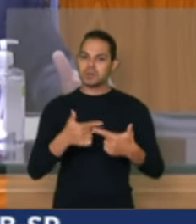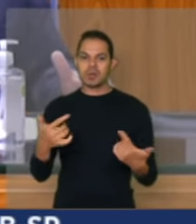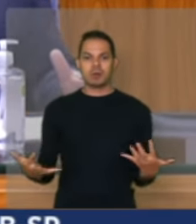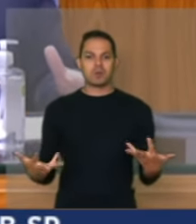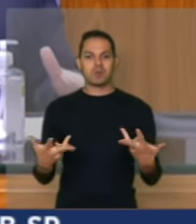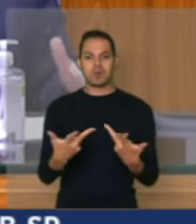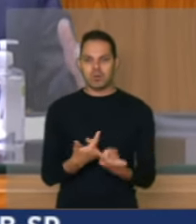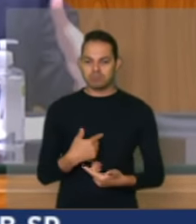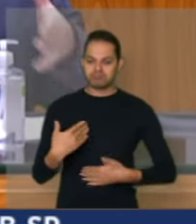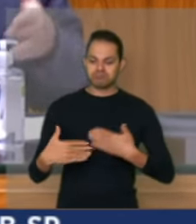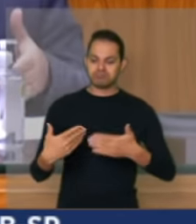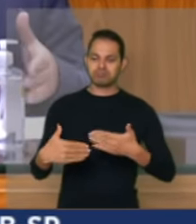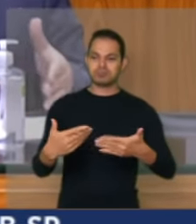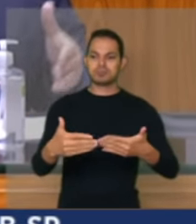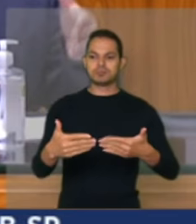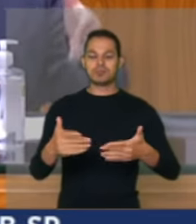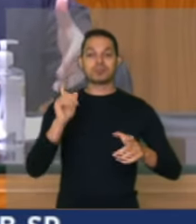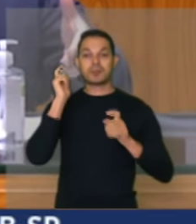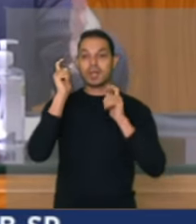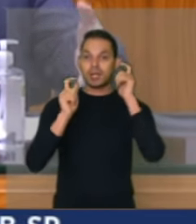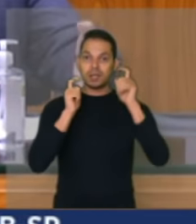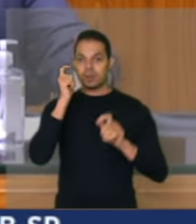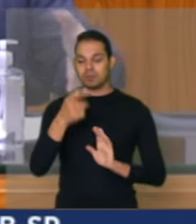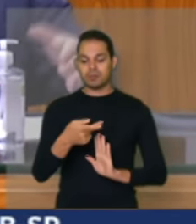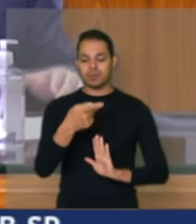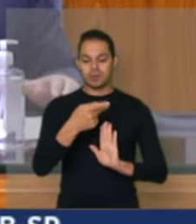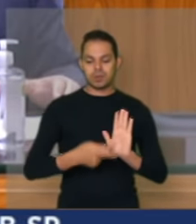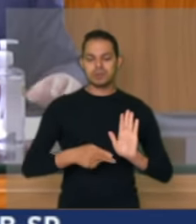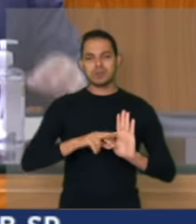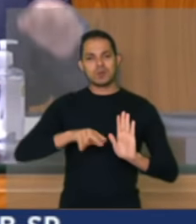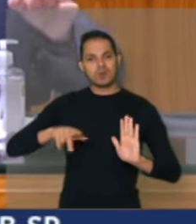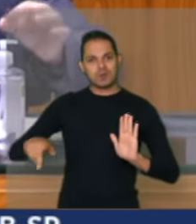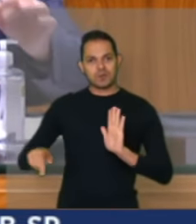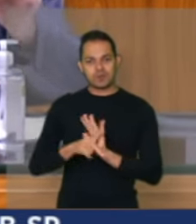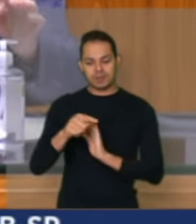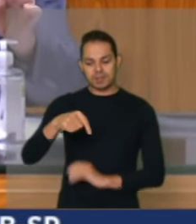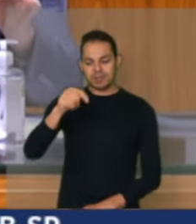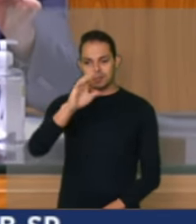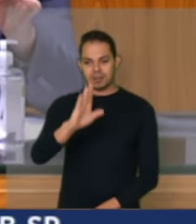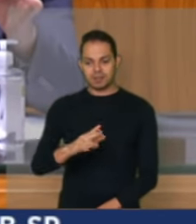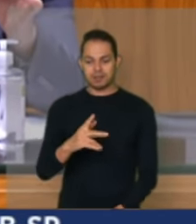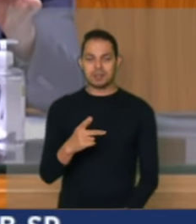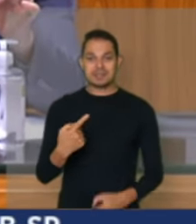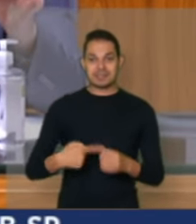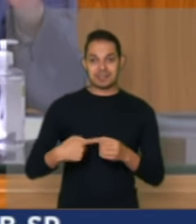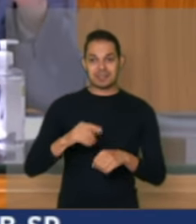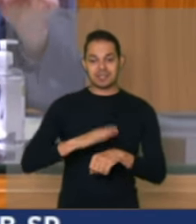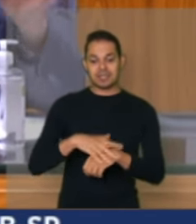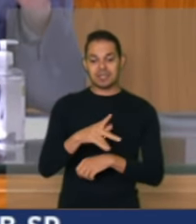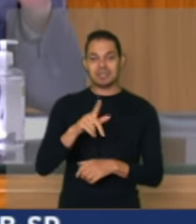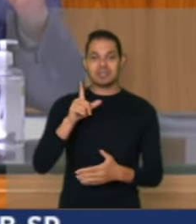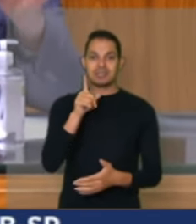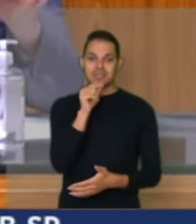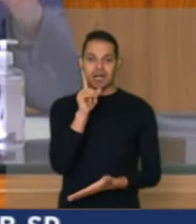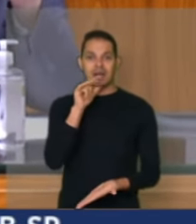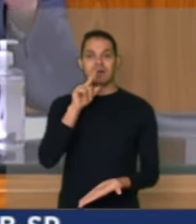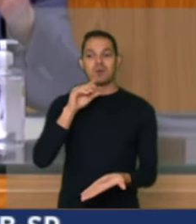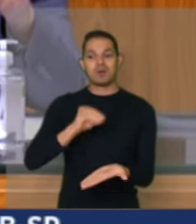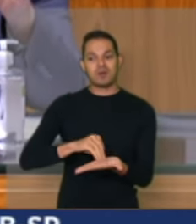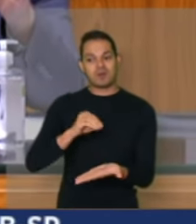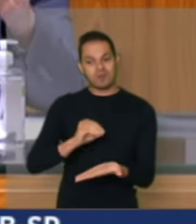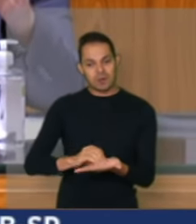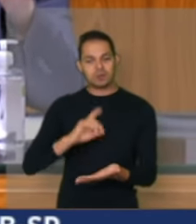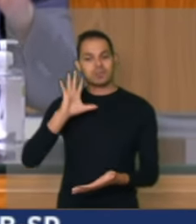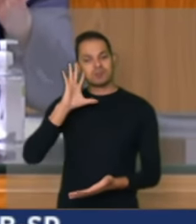está desenvolvendo, preocupado com projetos para o Brasil. e Brodós que sofre com a falta d'água e nós vamos encontrar a